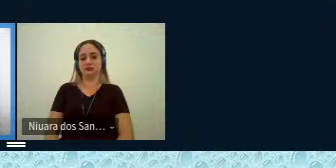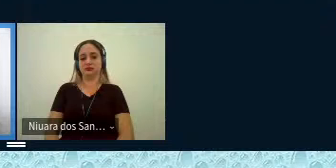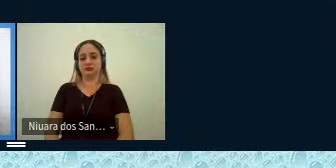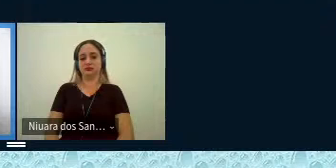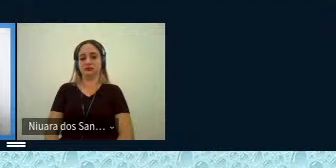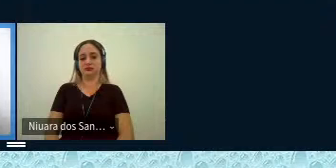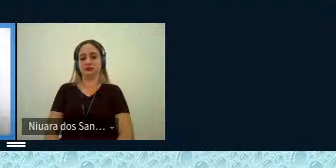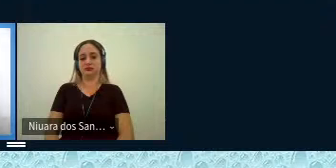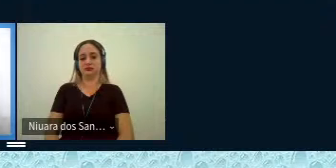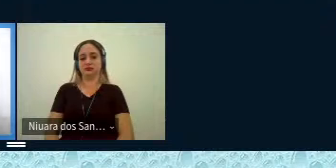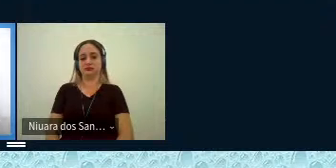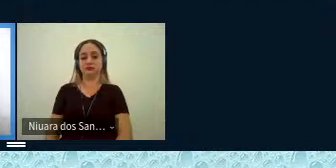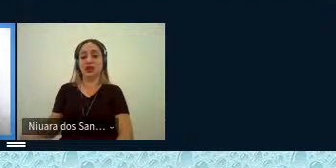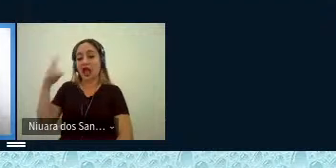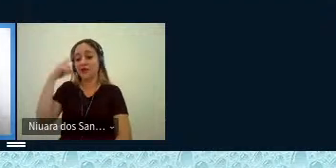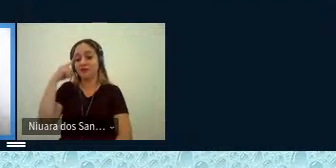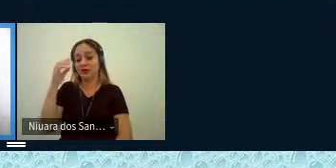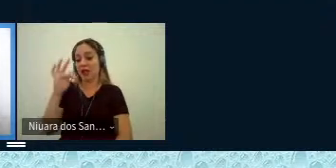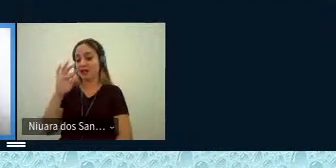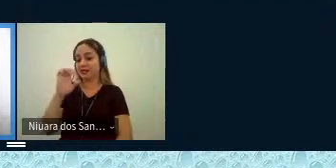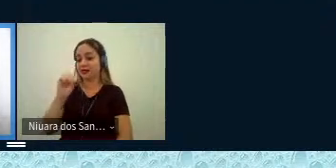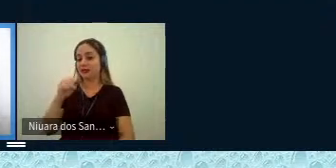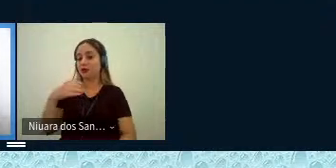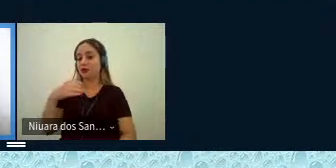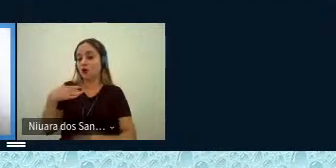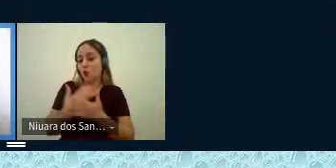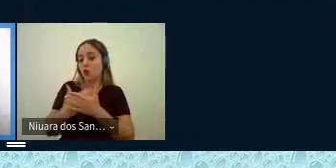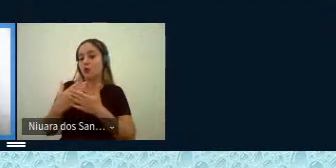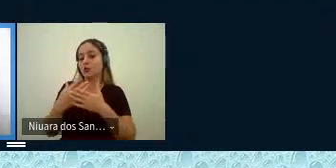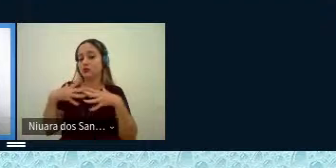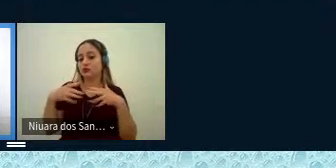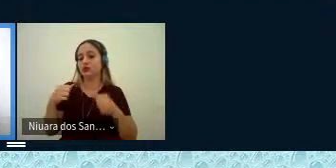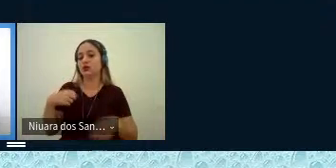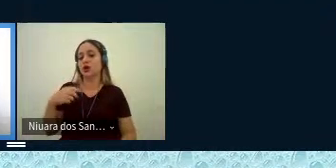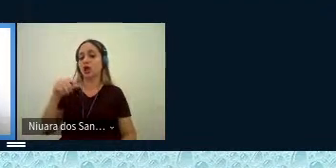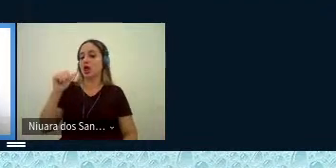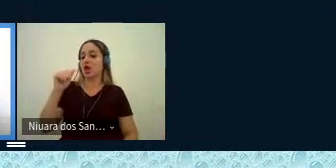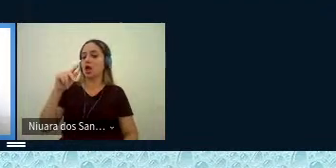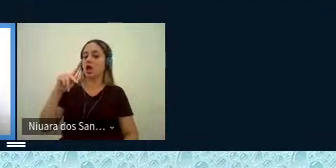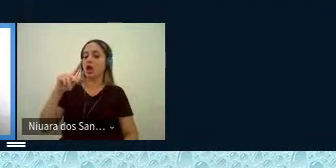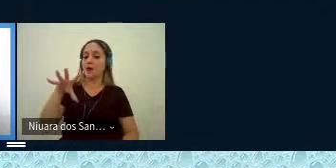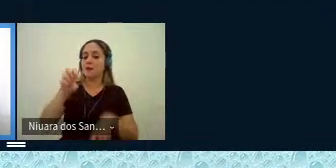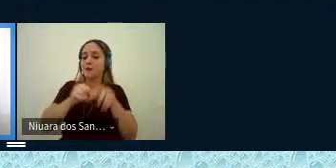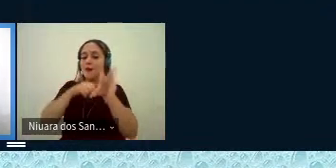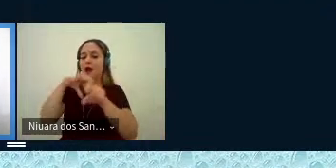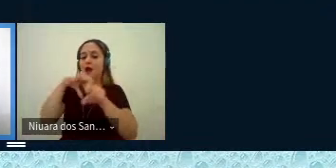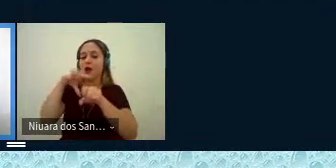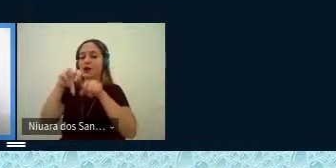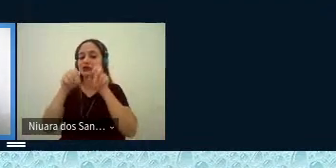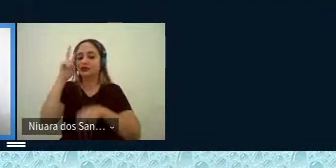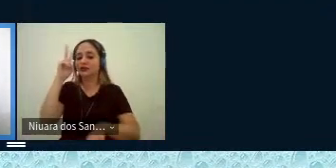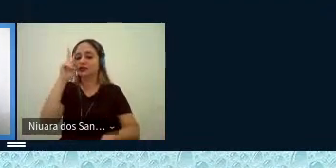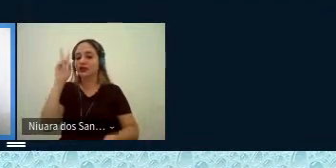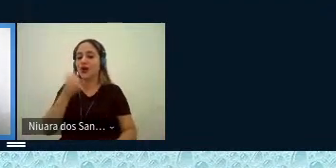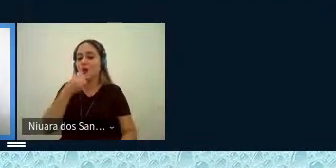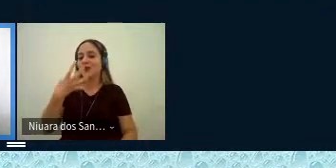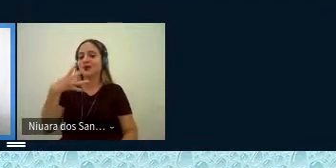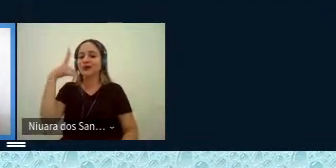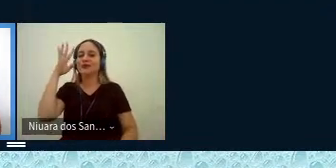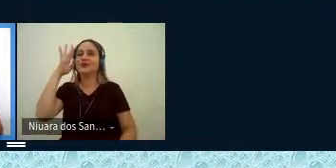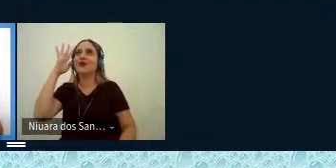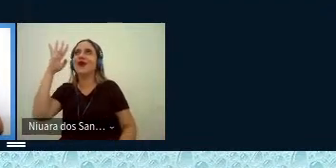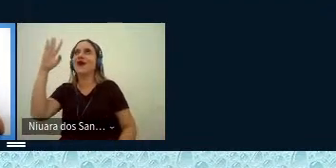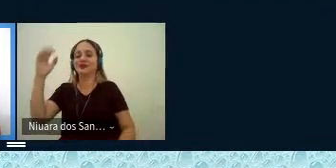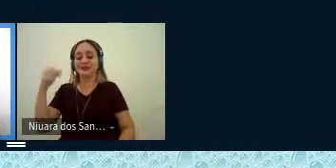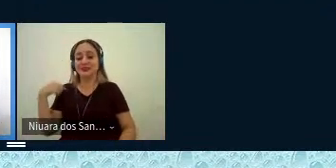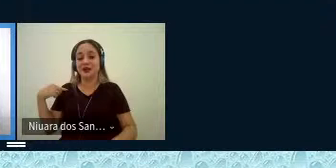A ideia da tese tudo começa com o livro Apanhadores de Histórias, Contadores de Sonhos. Esse